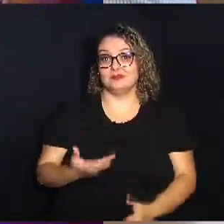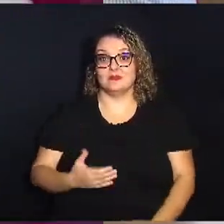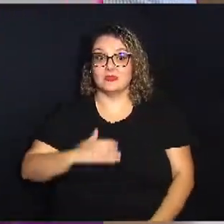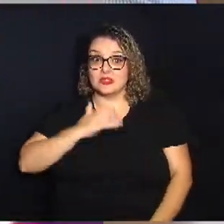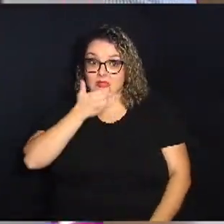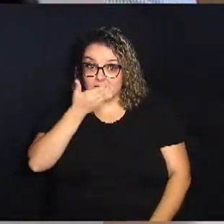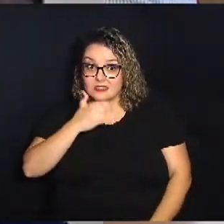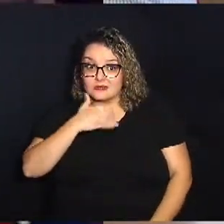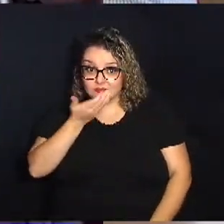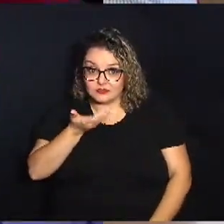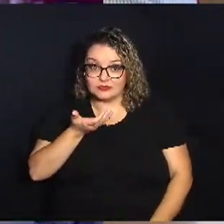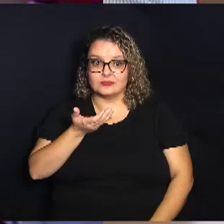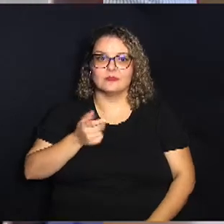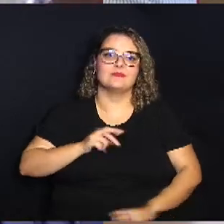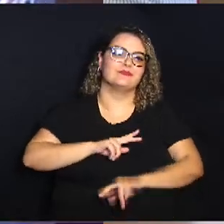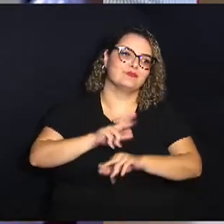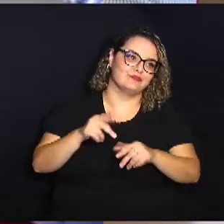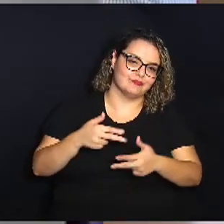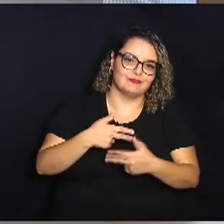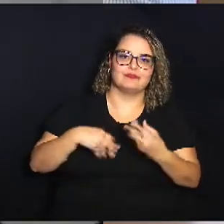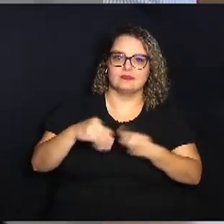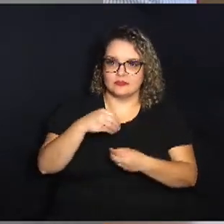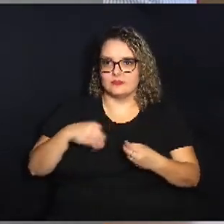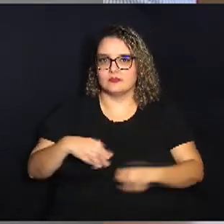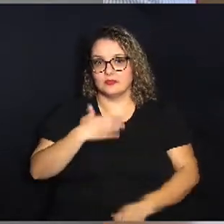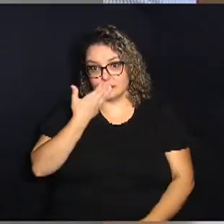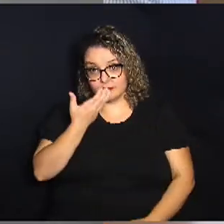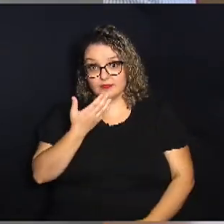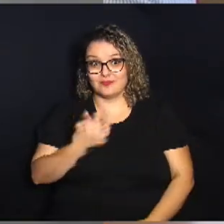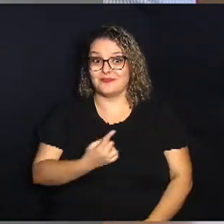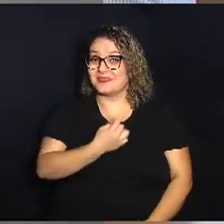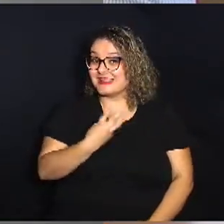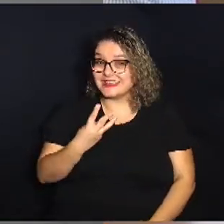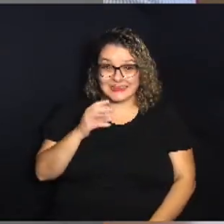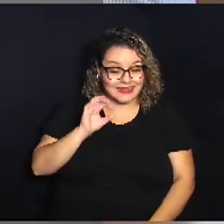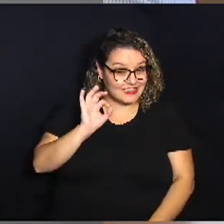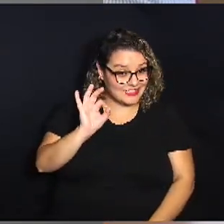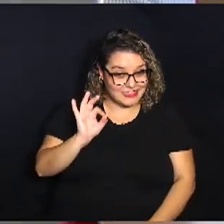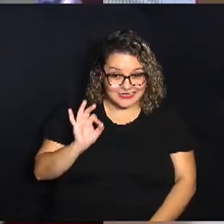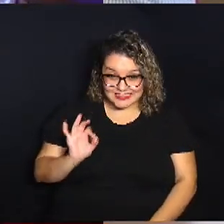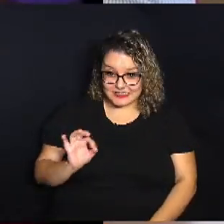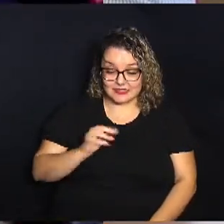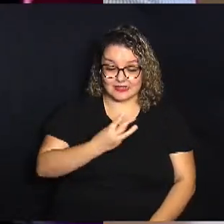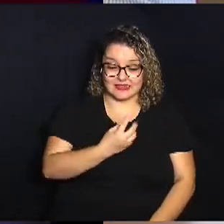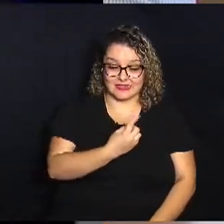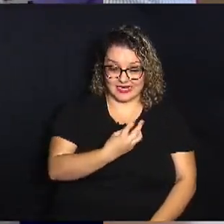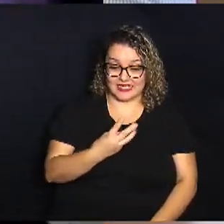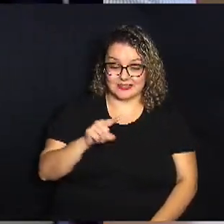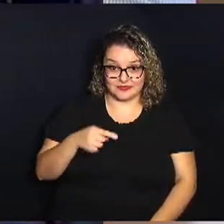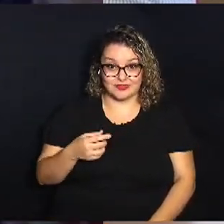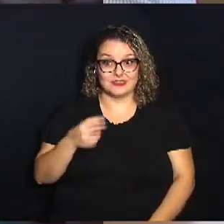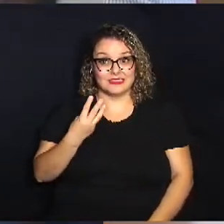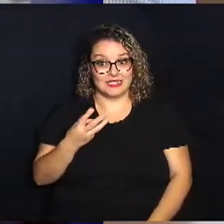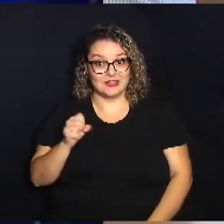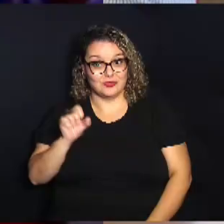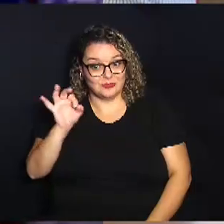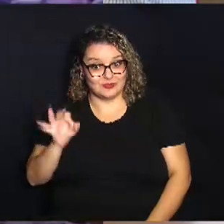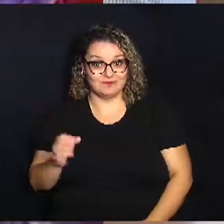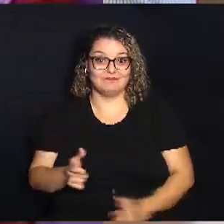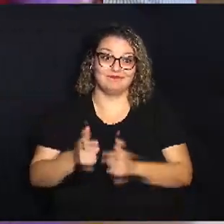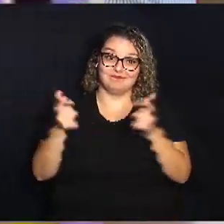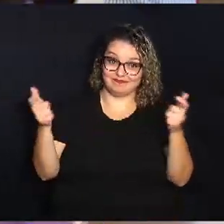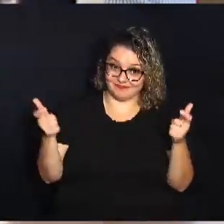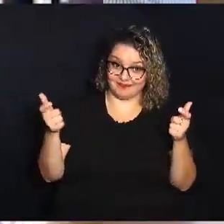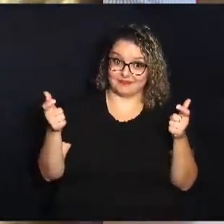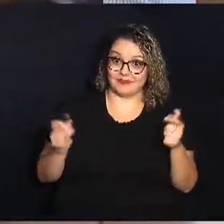que vai um monte de itens da festa junina subiu 13,38 então são itens que obviamente as pessoas